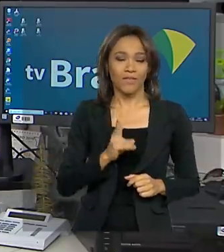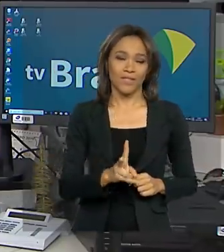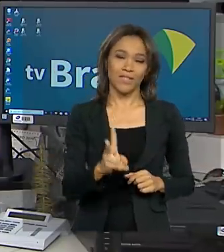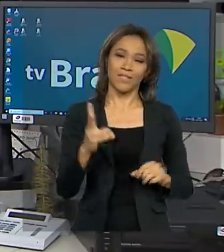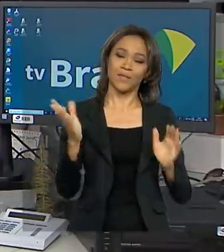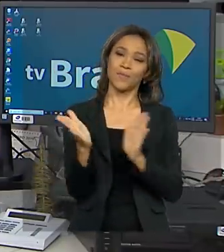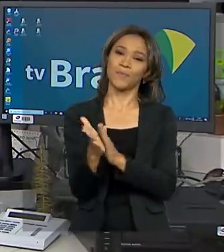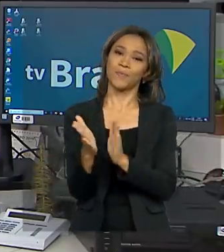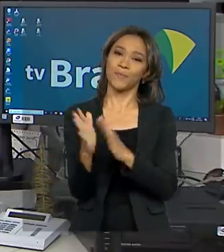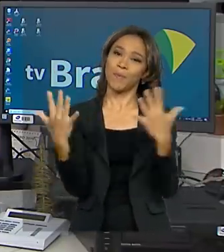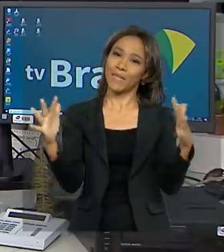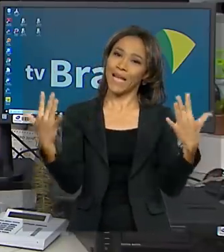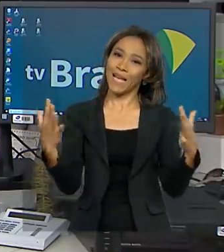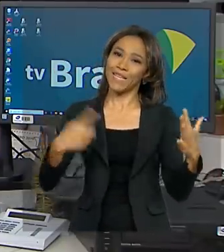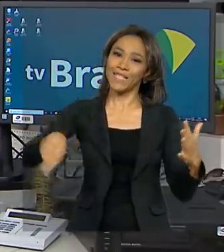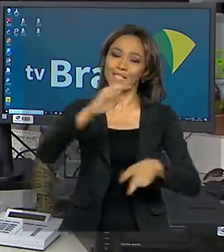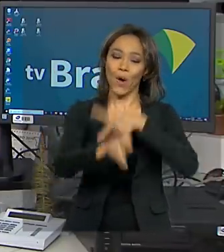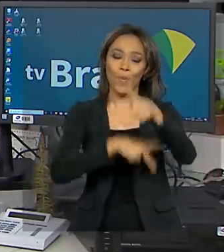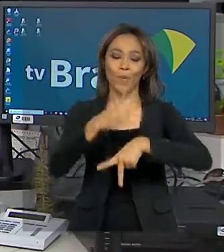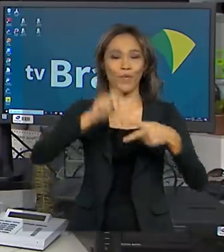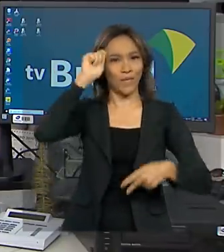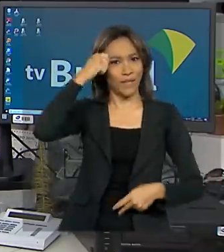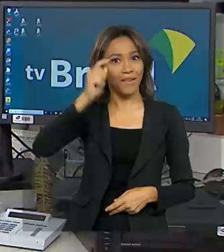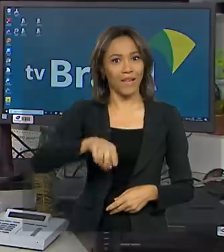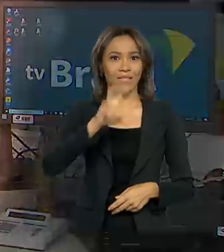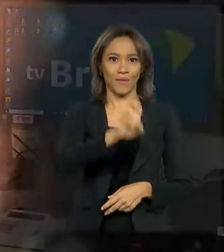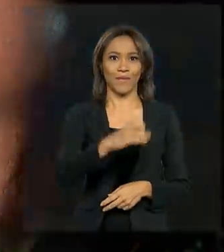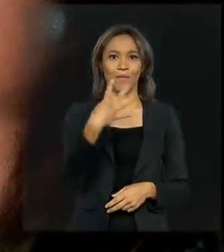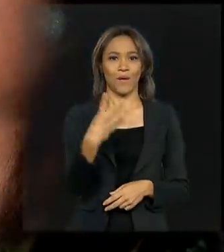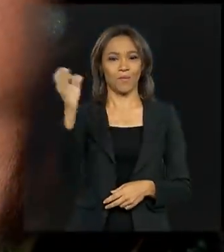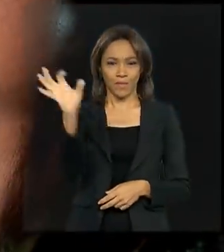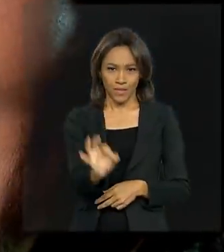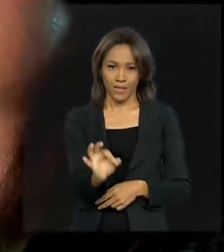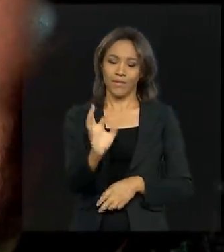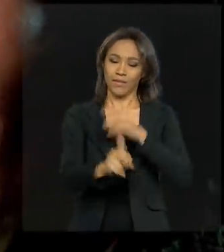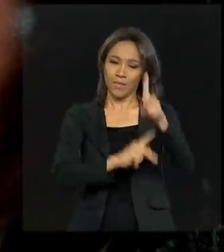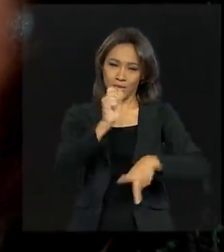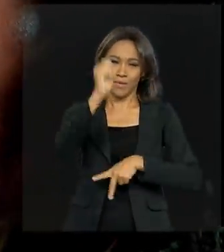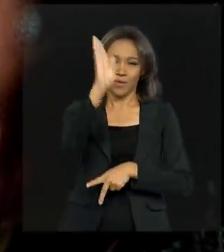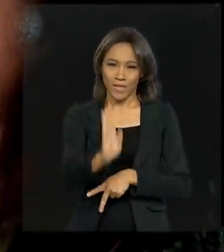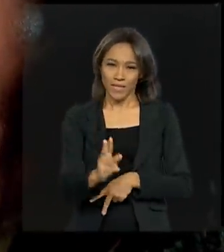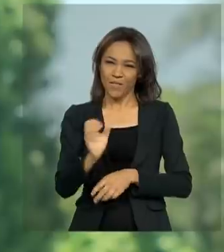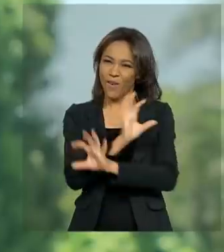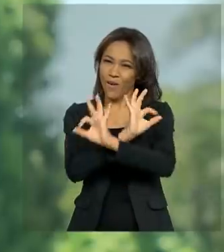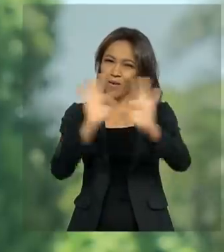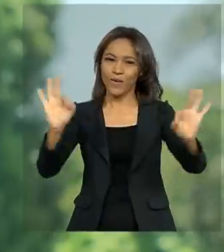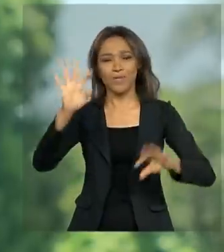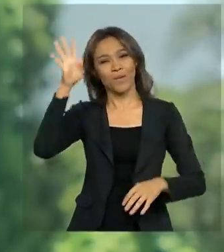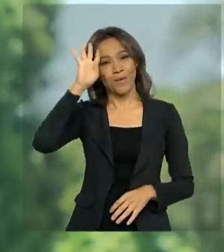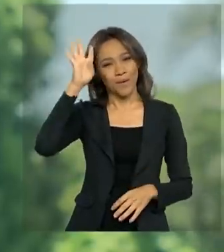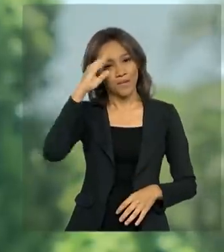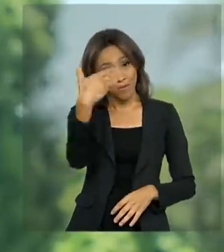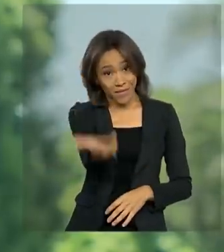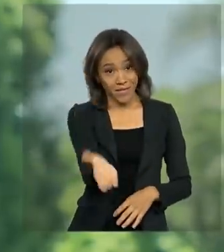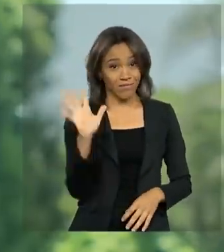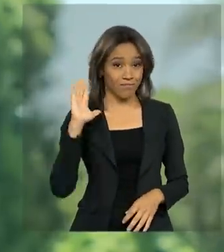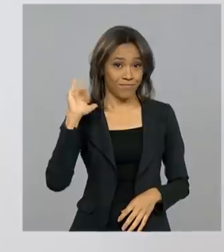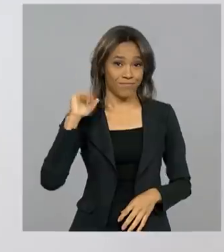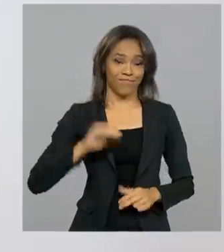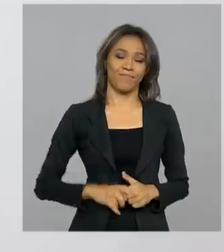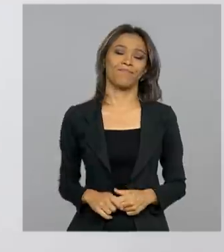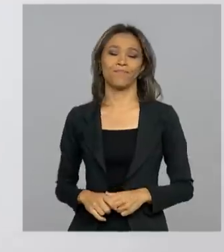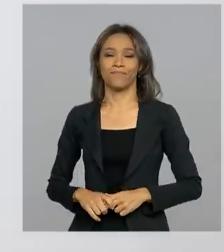homenagem ao povo negro, que representa 54% da população brasileira. Ótima quarta-feira para você. Tchau, tchau.